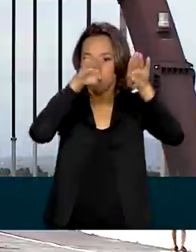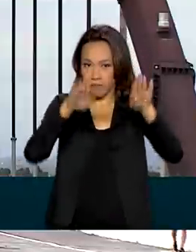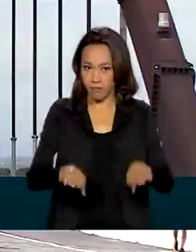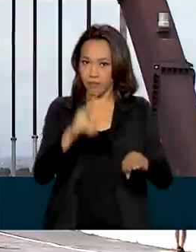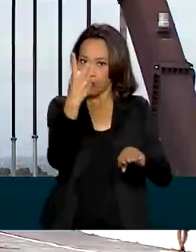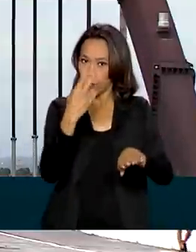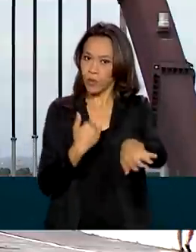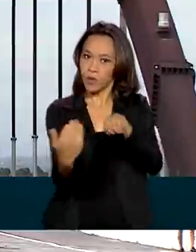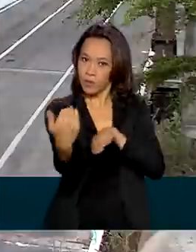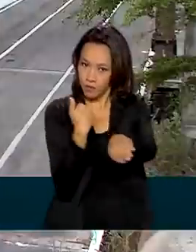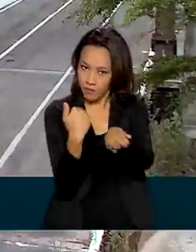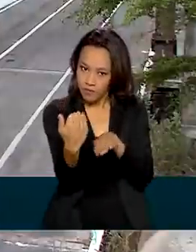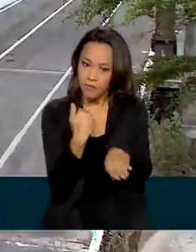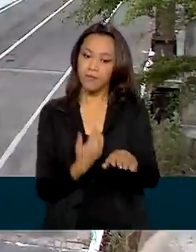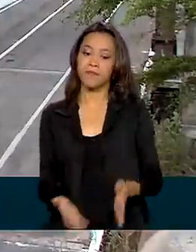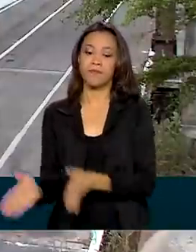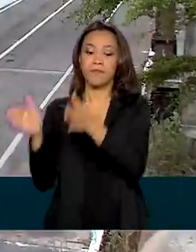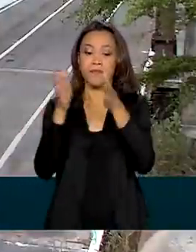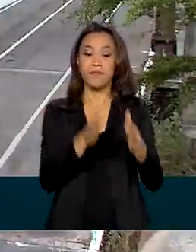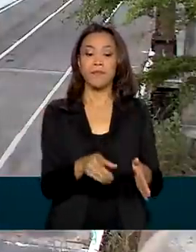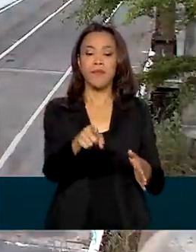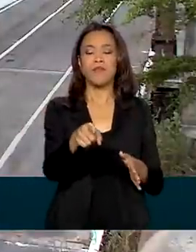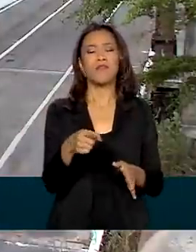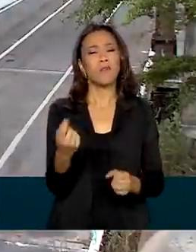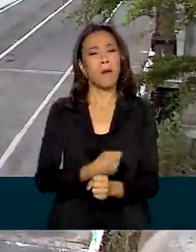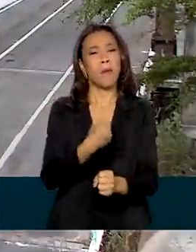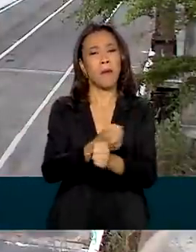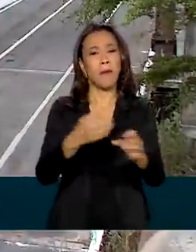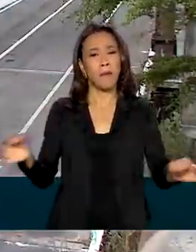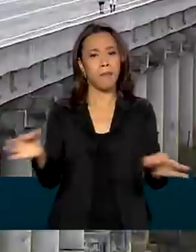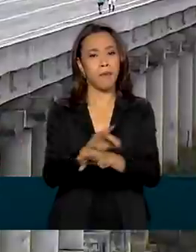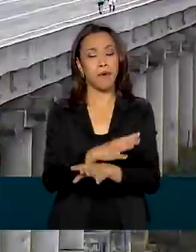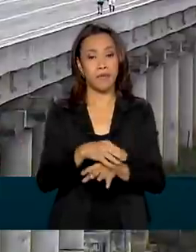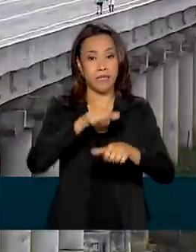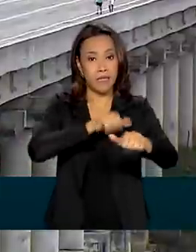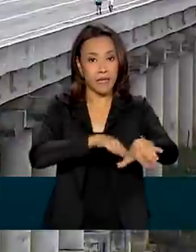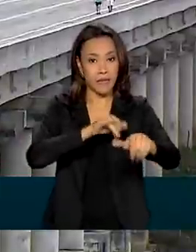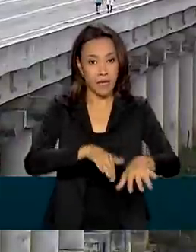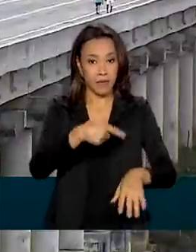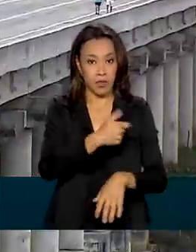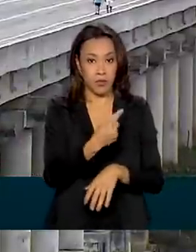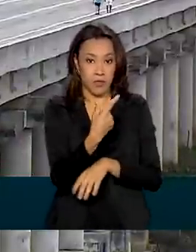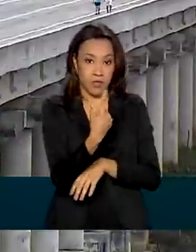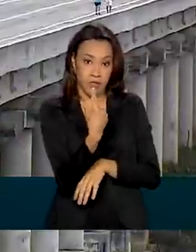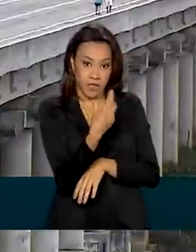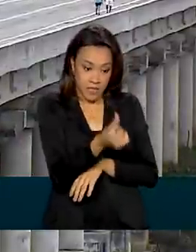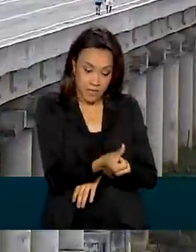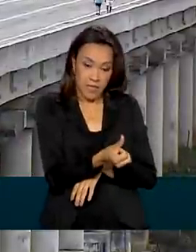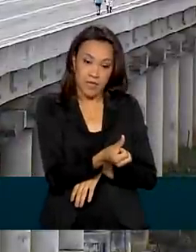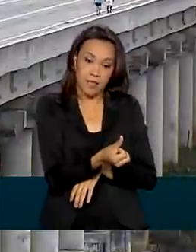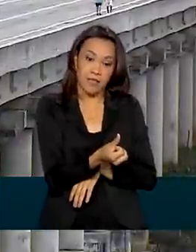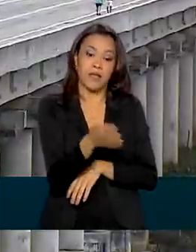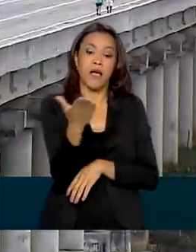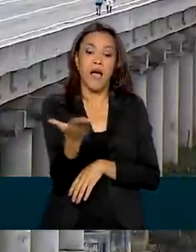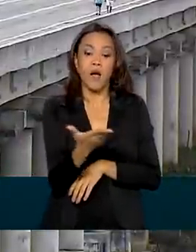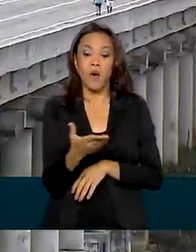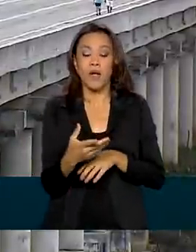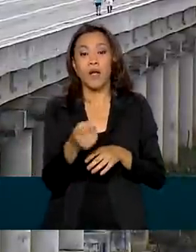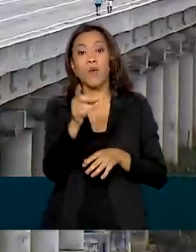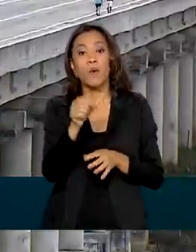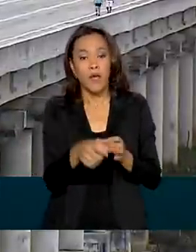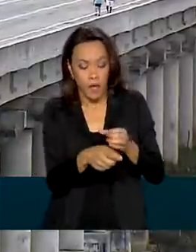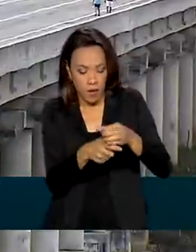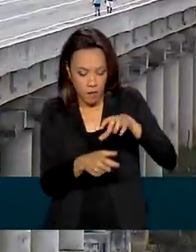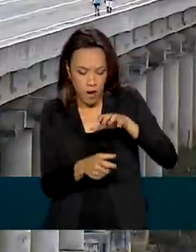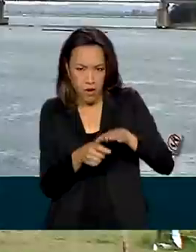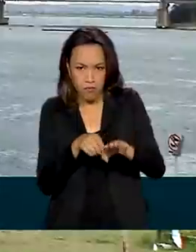erguida em junho de 2013 e foi concluída em setembro de 2016. Porém, os encabeçamentos, que são uma espécie de aterro nas